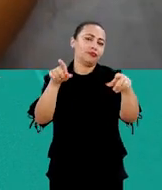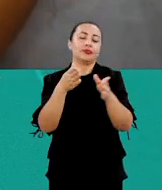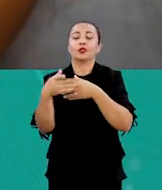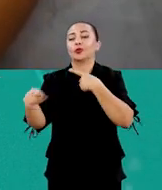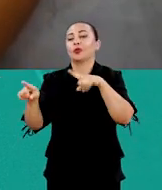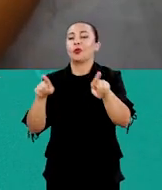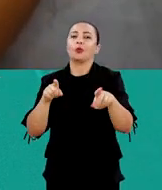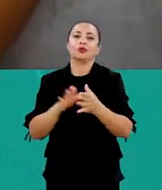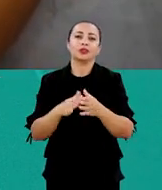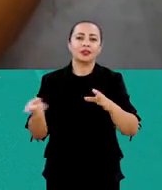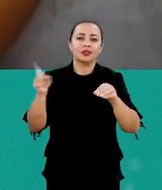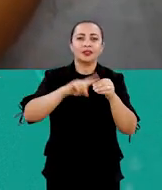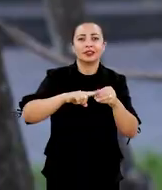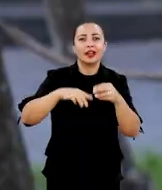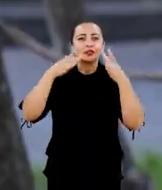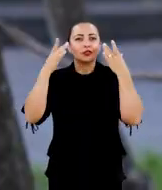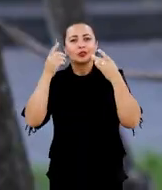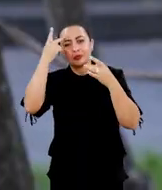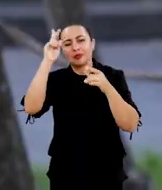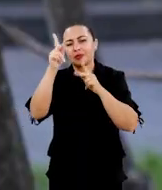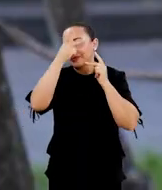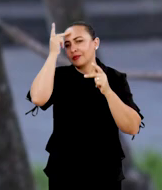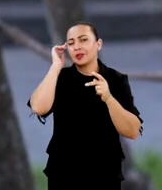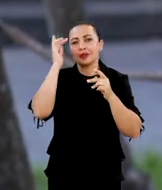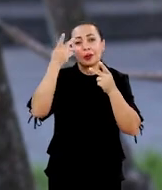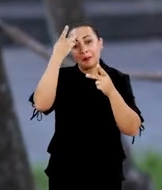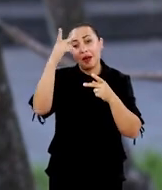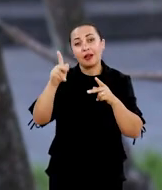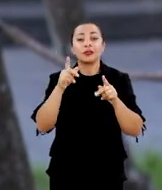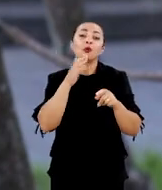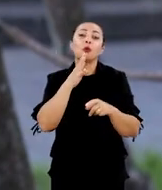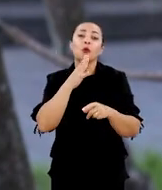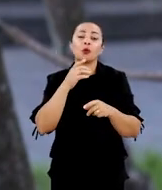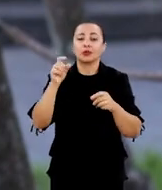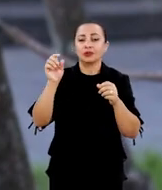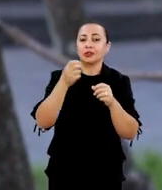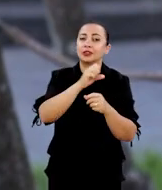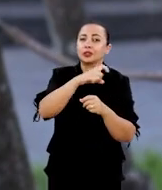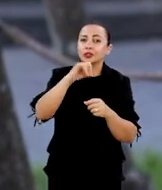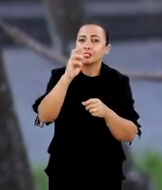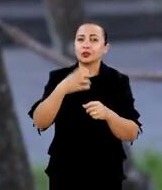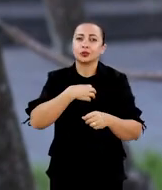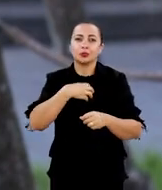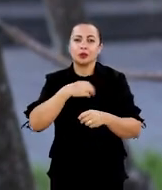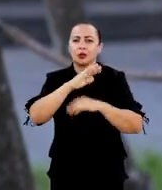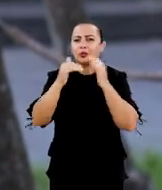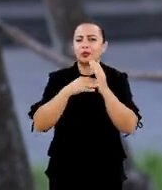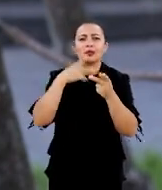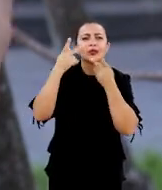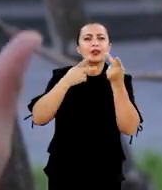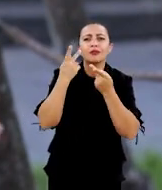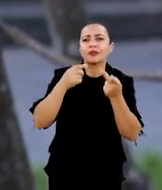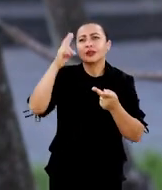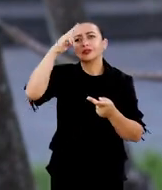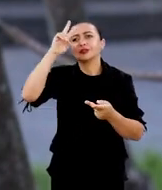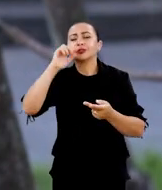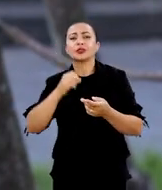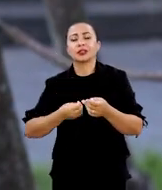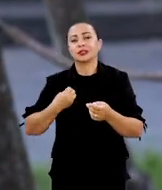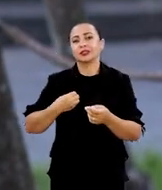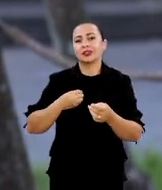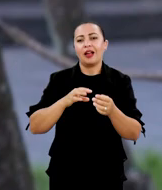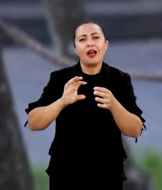então a gente traz esse espetáculo para o público para que eles conheçam Xisto Bahia seu cancioneiro e toda essa narrativa